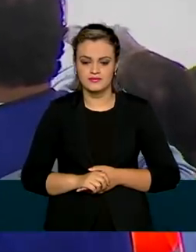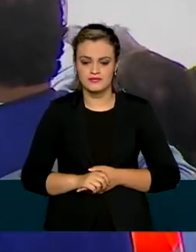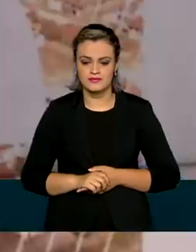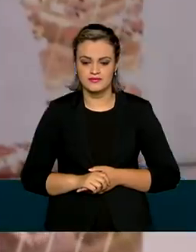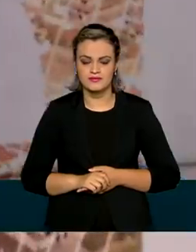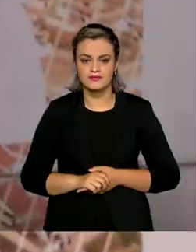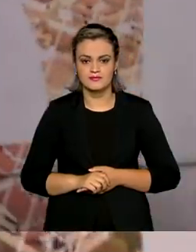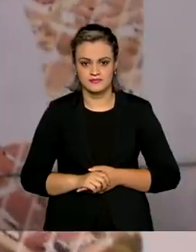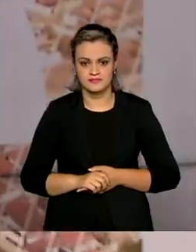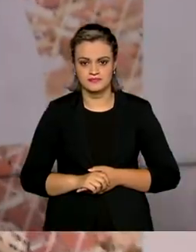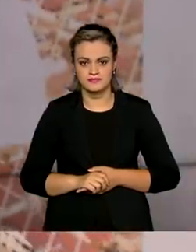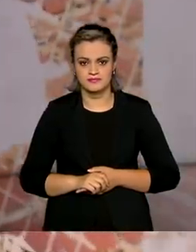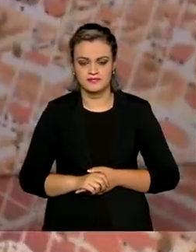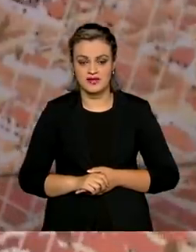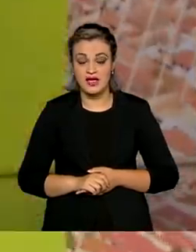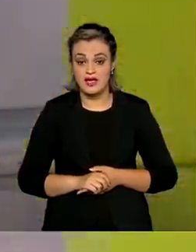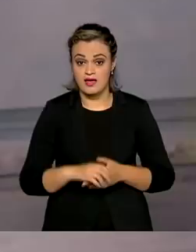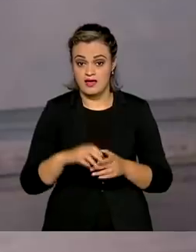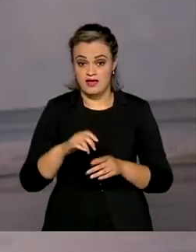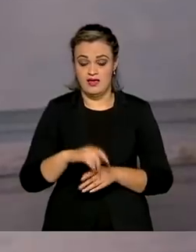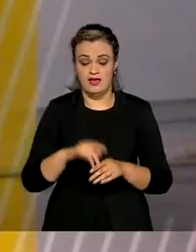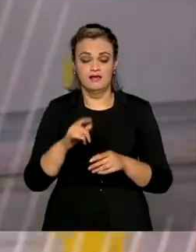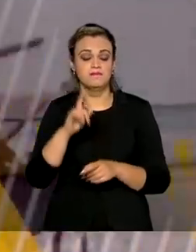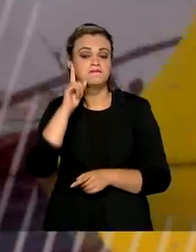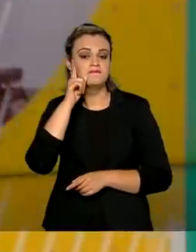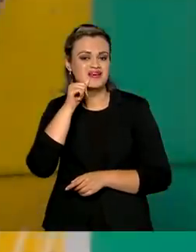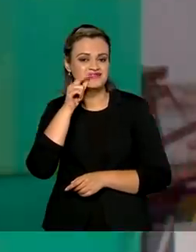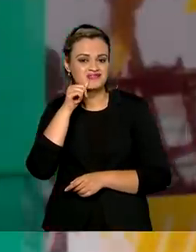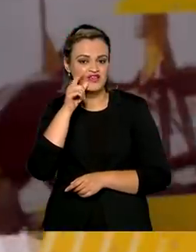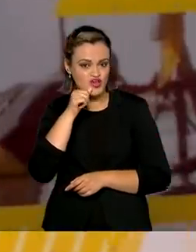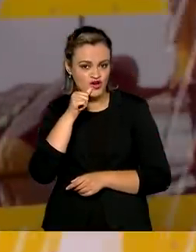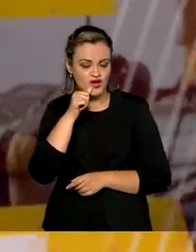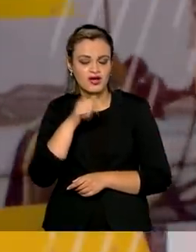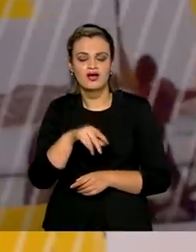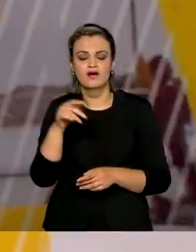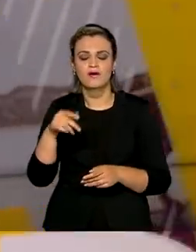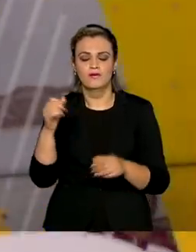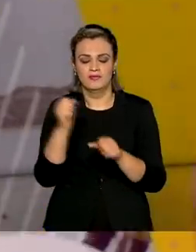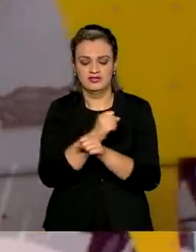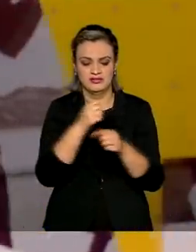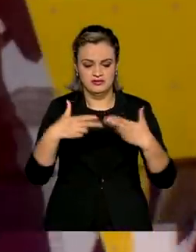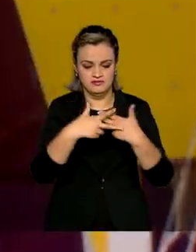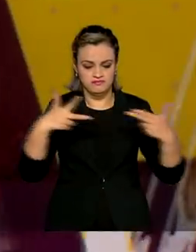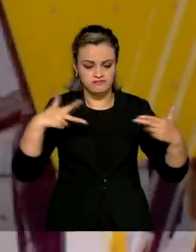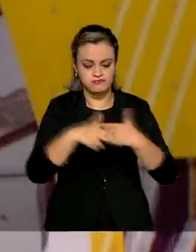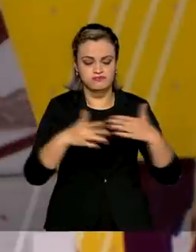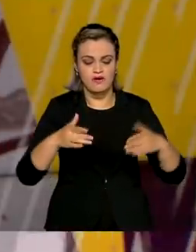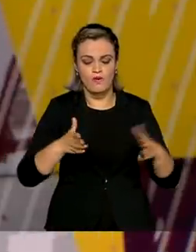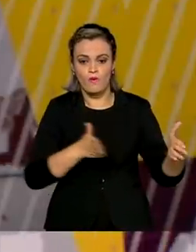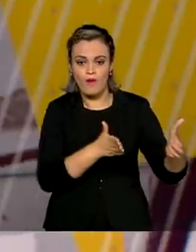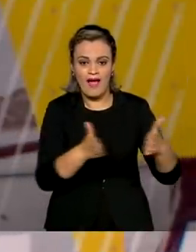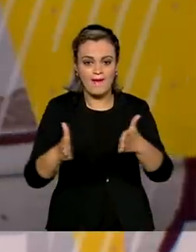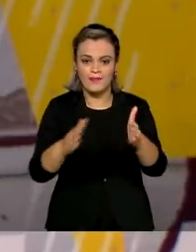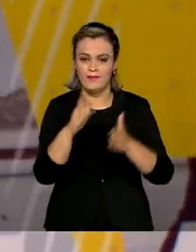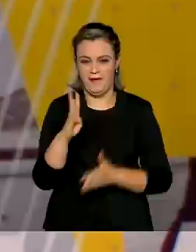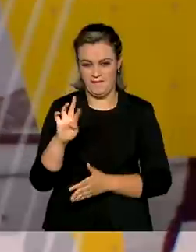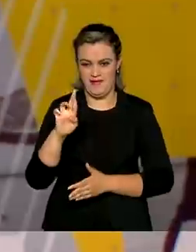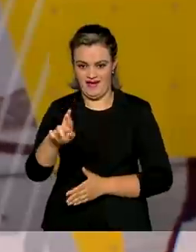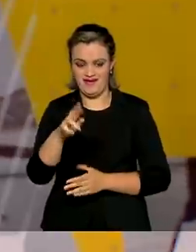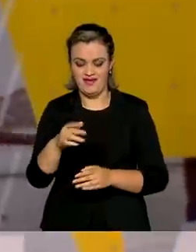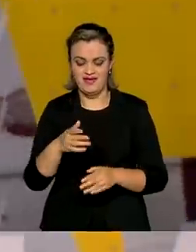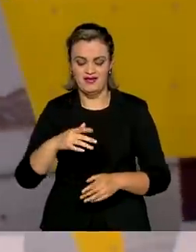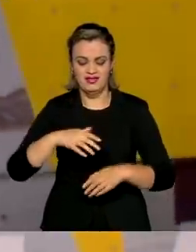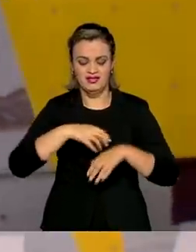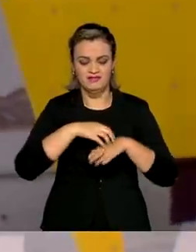mandato. Já em Maceió, o presidente entregou um complexo viário que vai desafogar o trânsito e oferecer mais